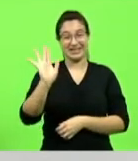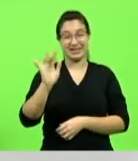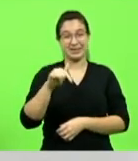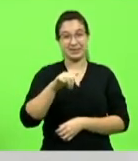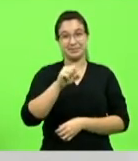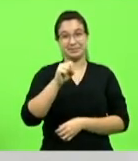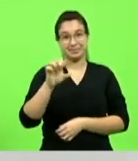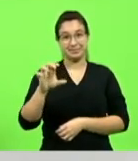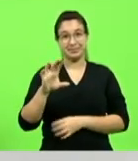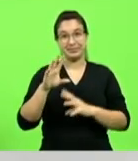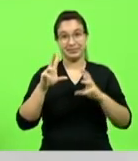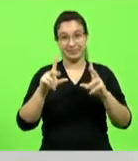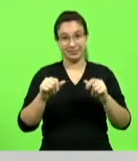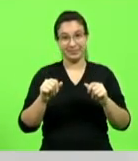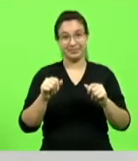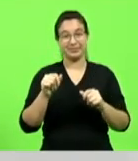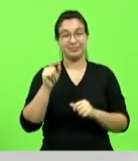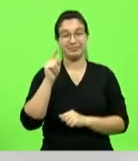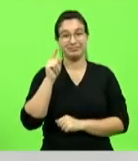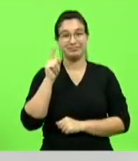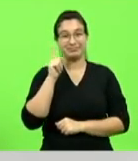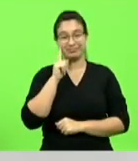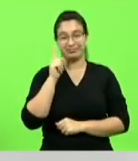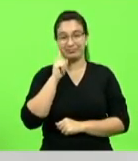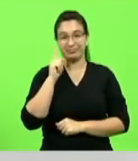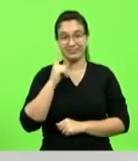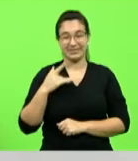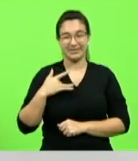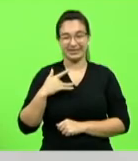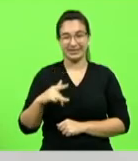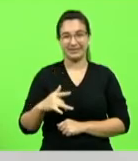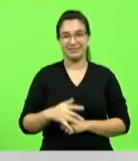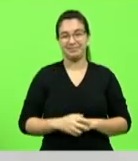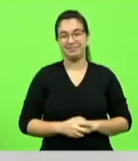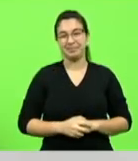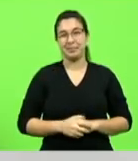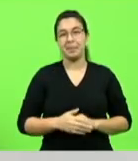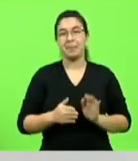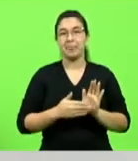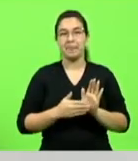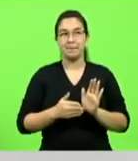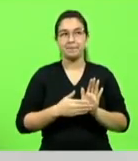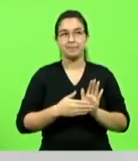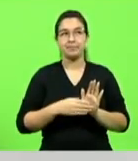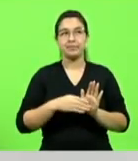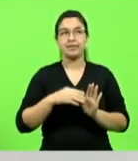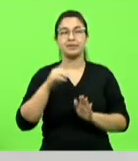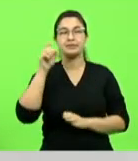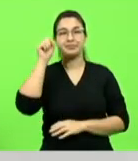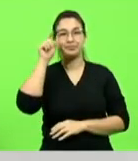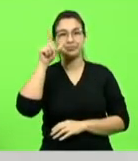e também por uma proposta da deputada Luciana Carminati do deputado